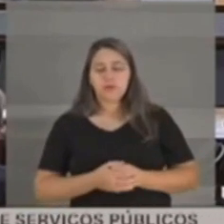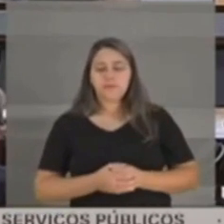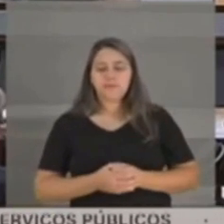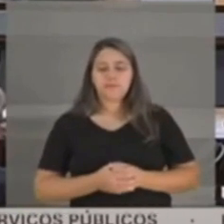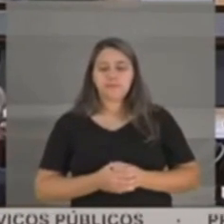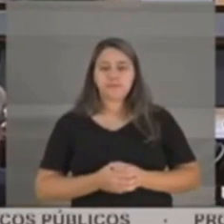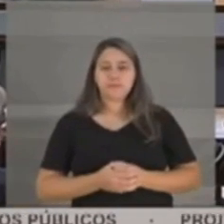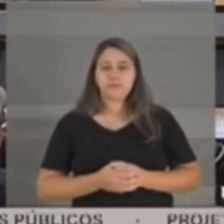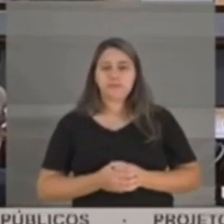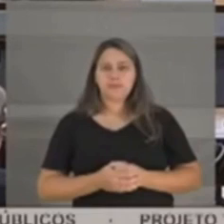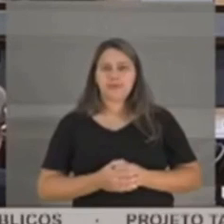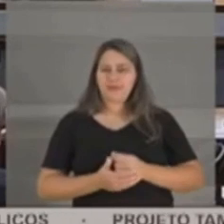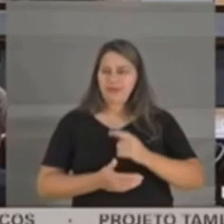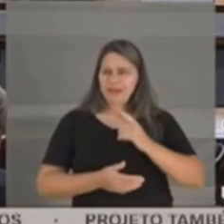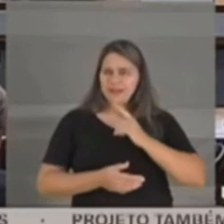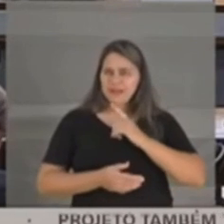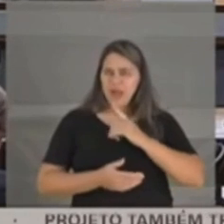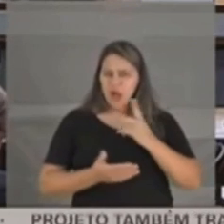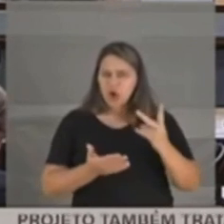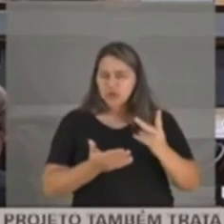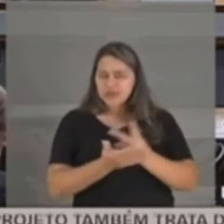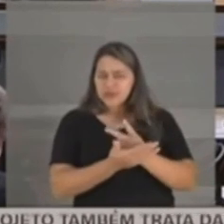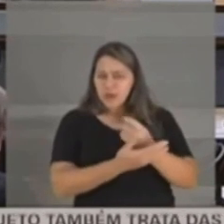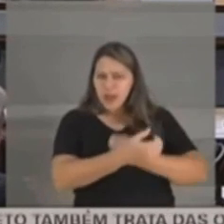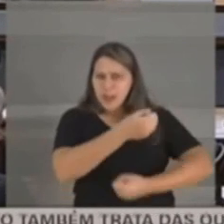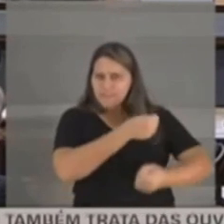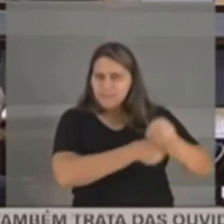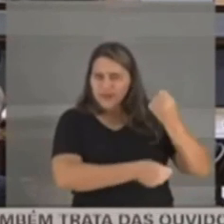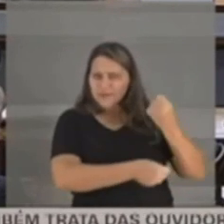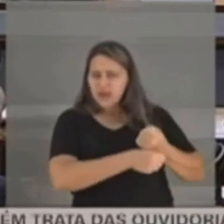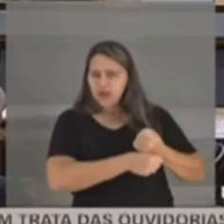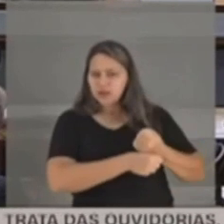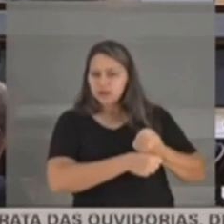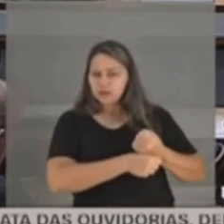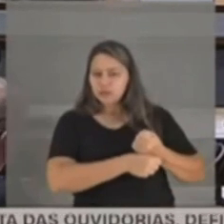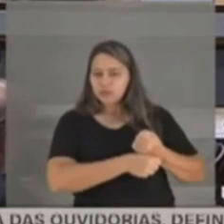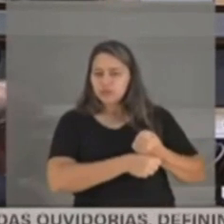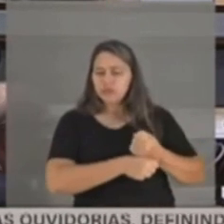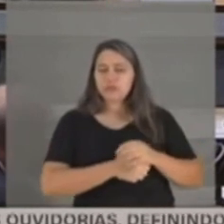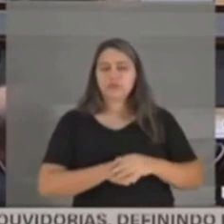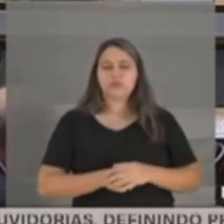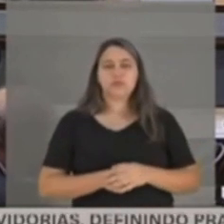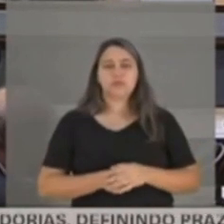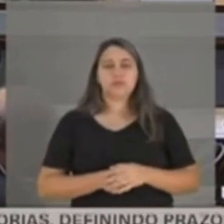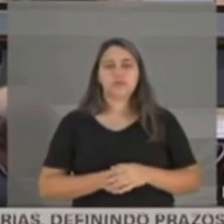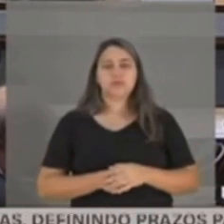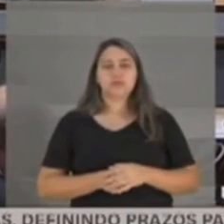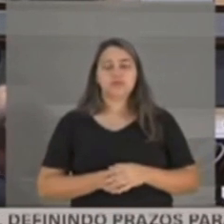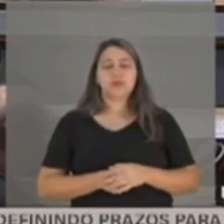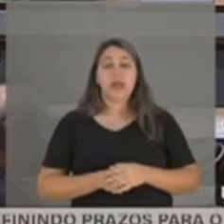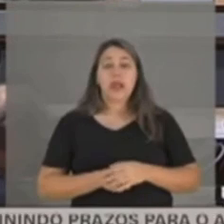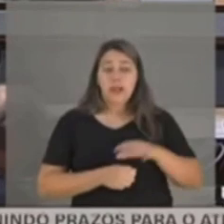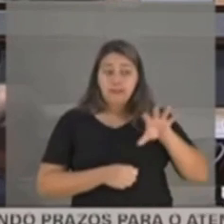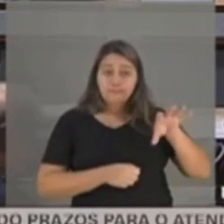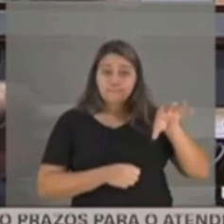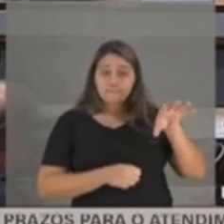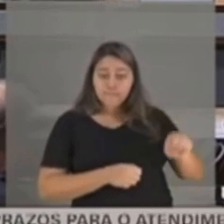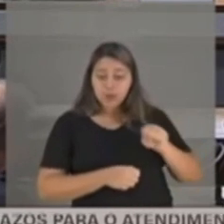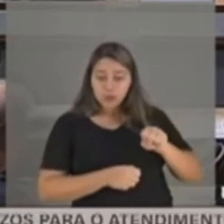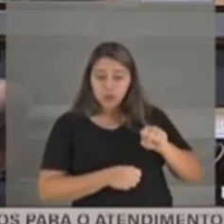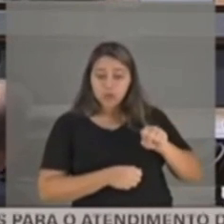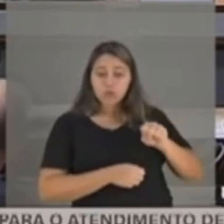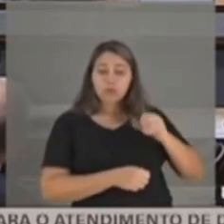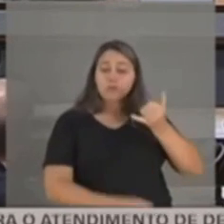uma operação que se realizou o ano passado e que foi apreendido o celular do senhor